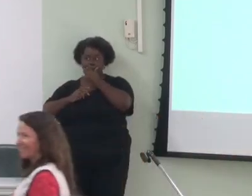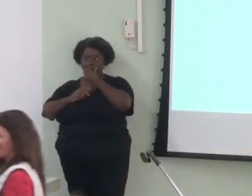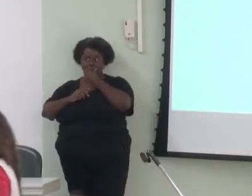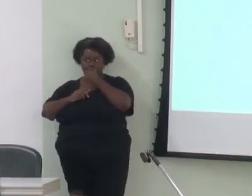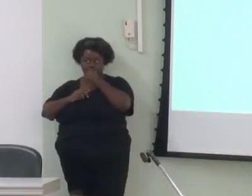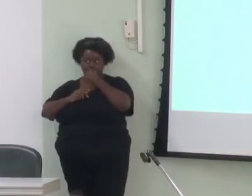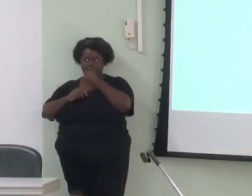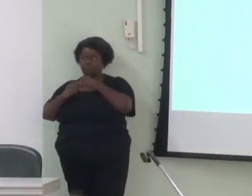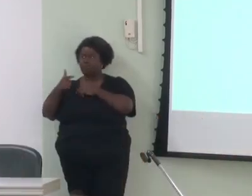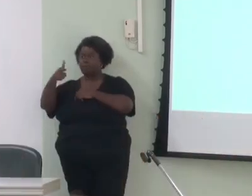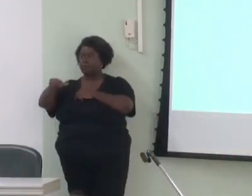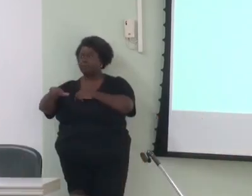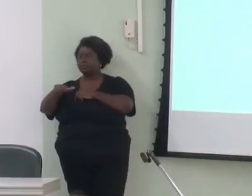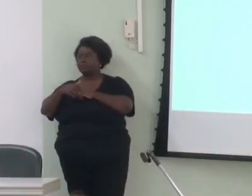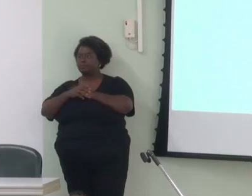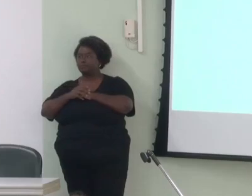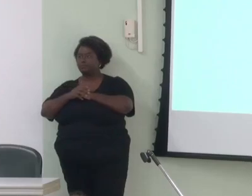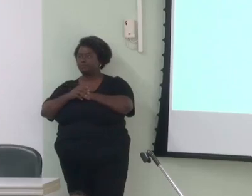Mais alguém?